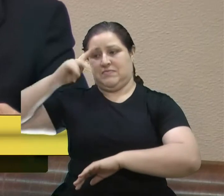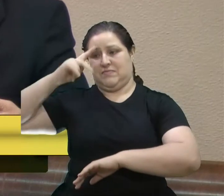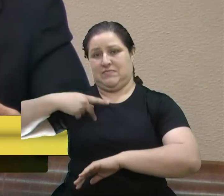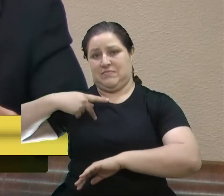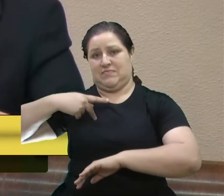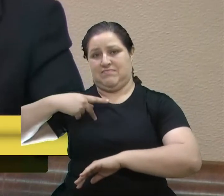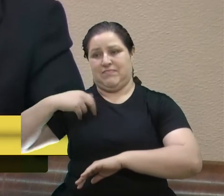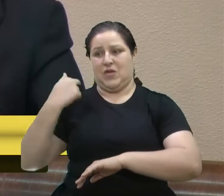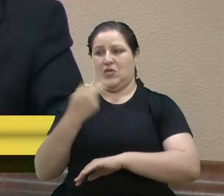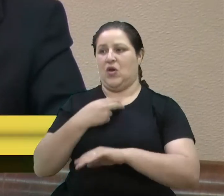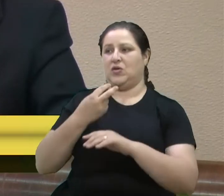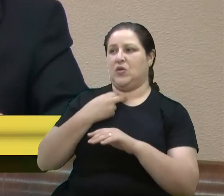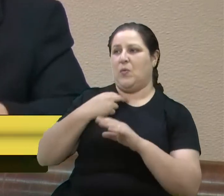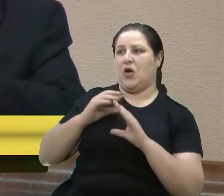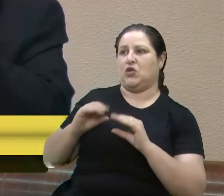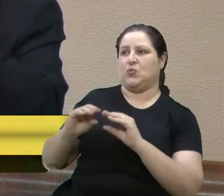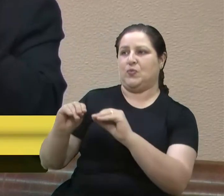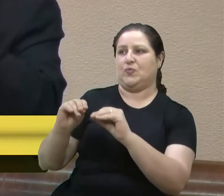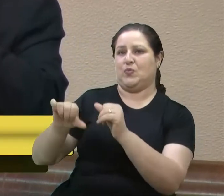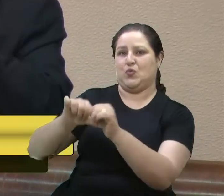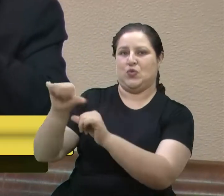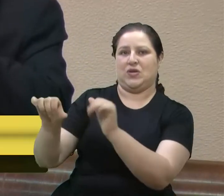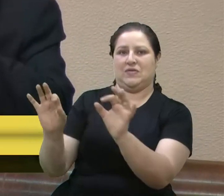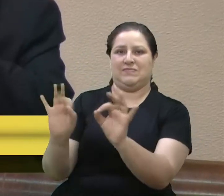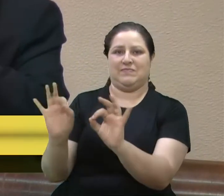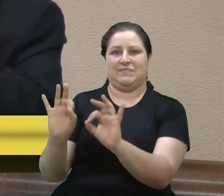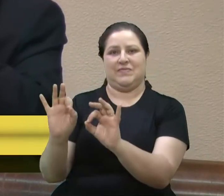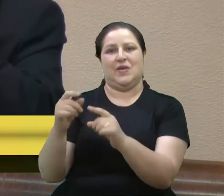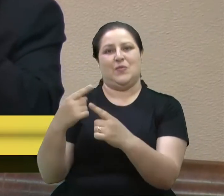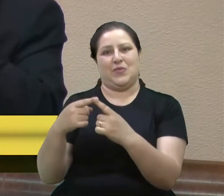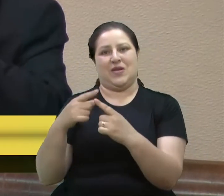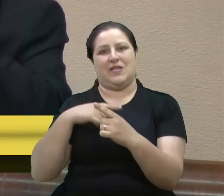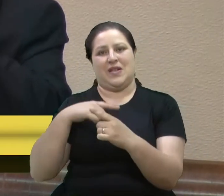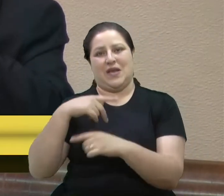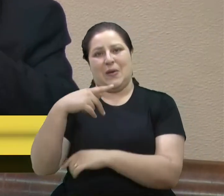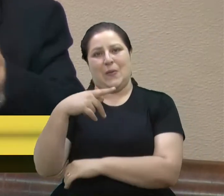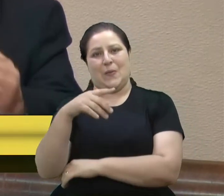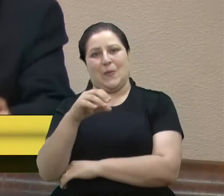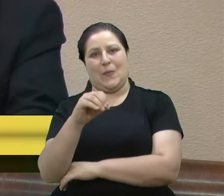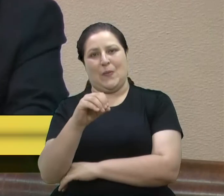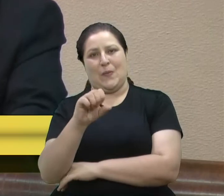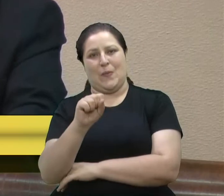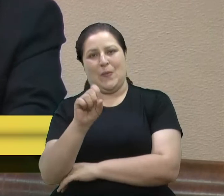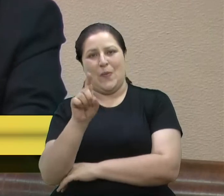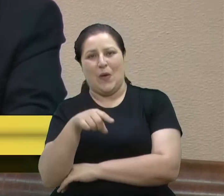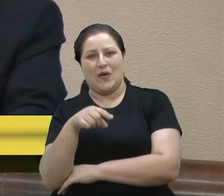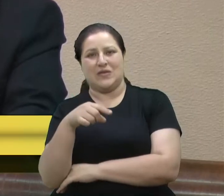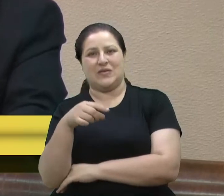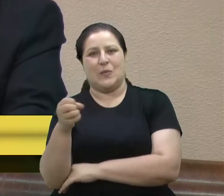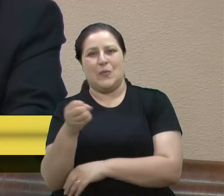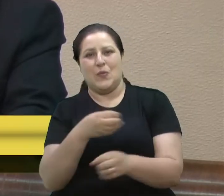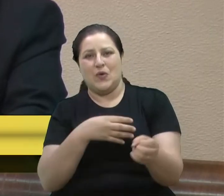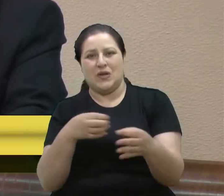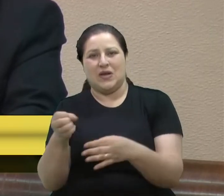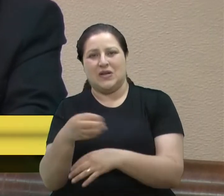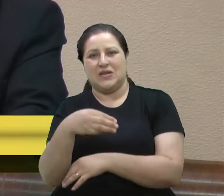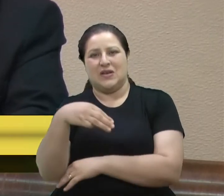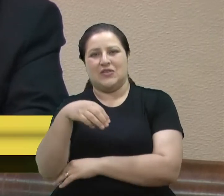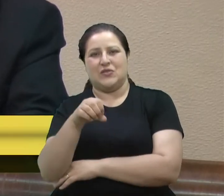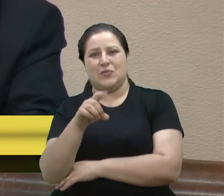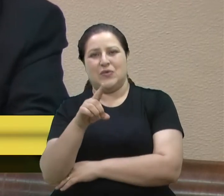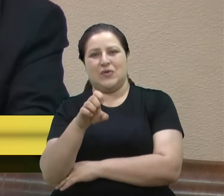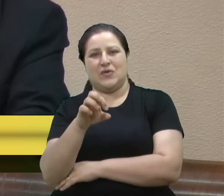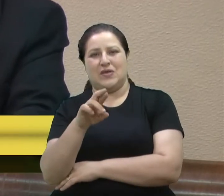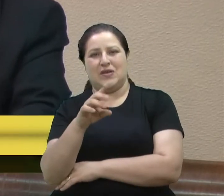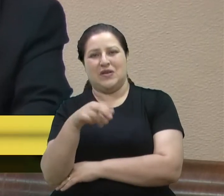Isso, até porque vem a questão da pós-modernidade aonde também entra a questão da pós